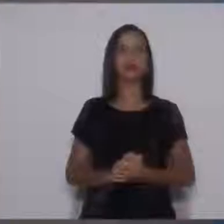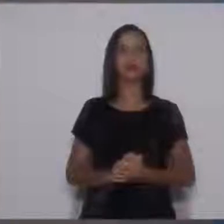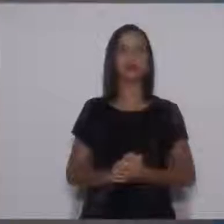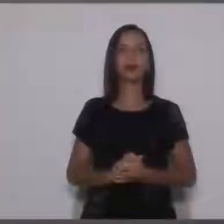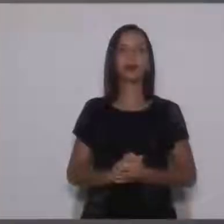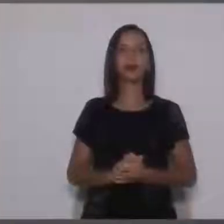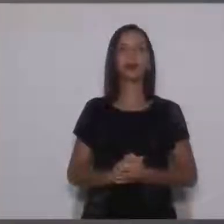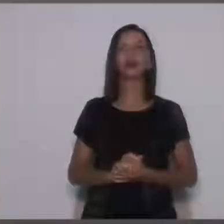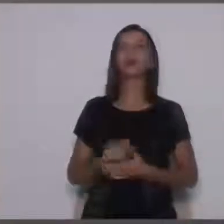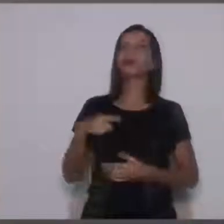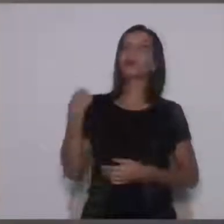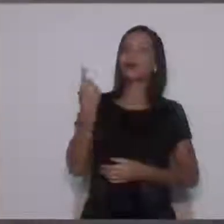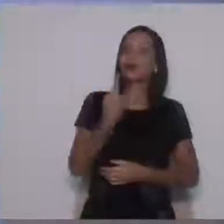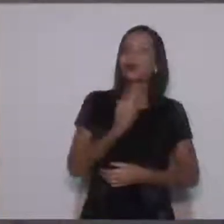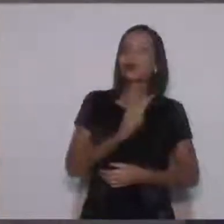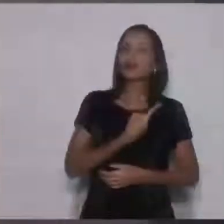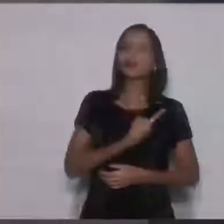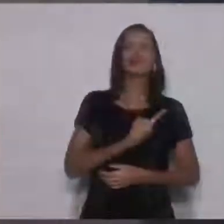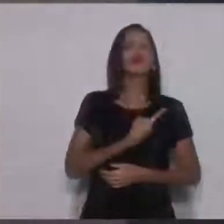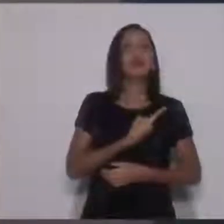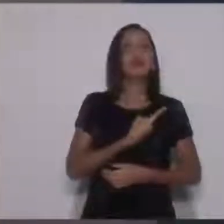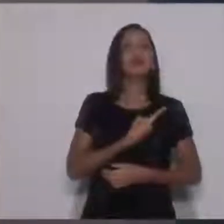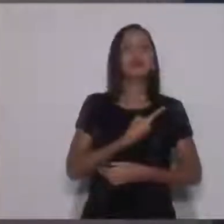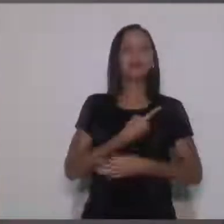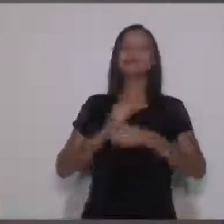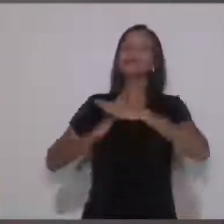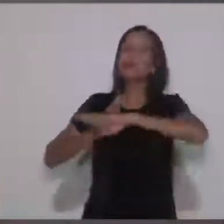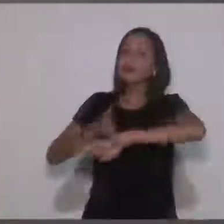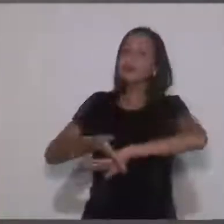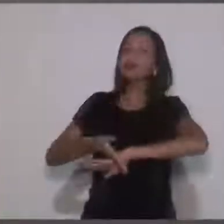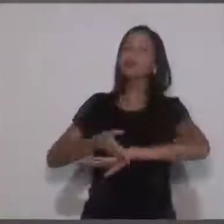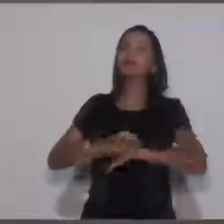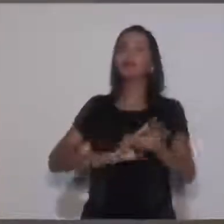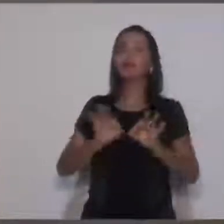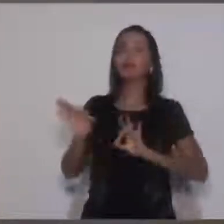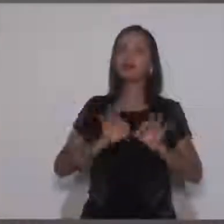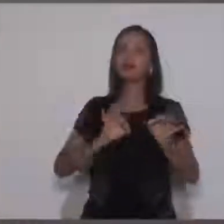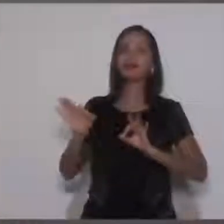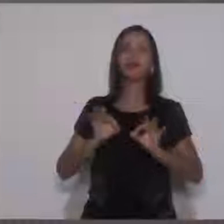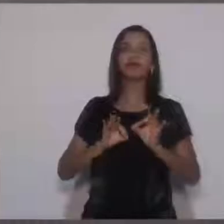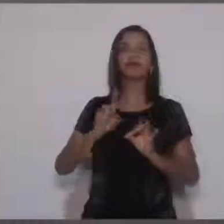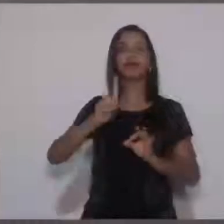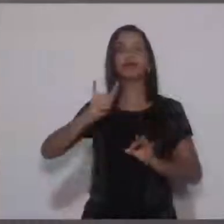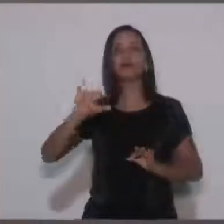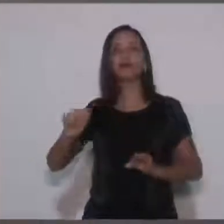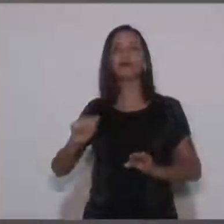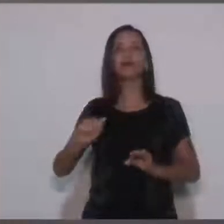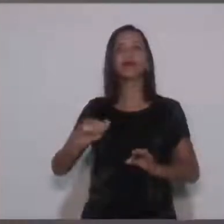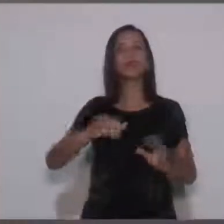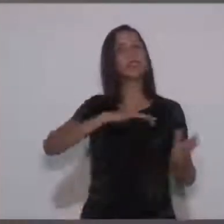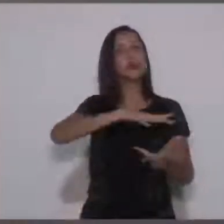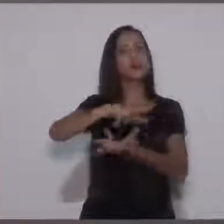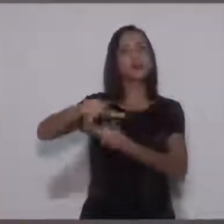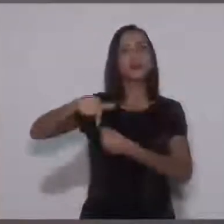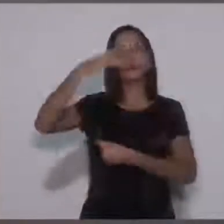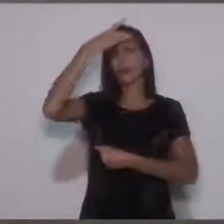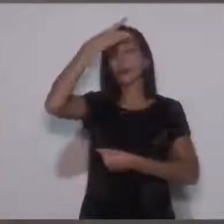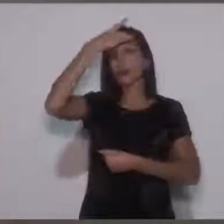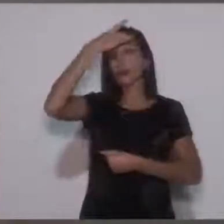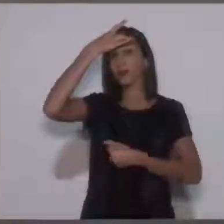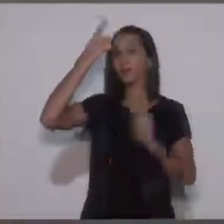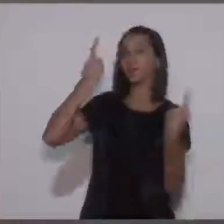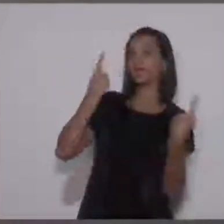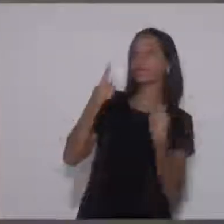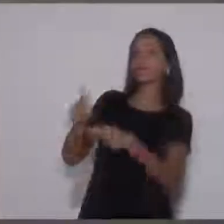e nós vamos dar entrada no projeto, no projeto do Dia Mundial de Conscientização e Combate